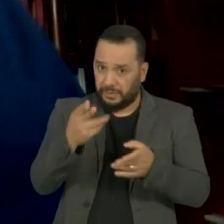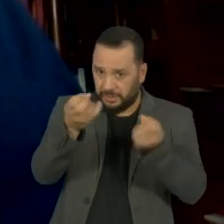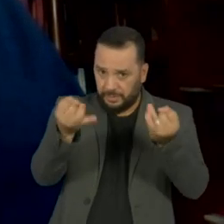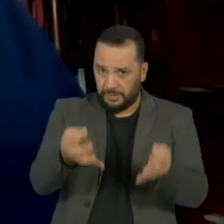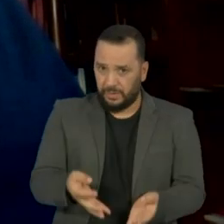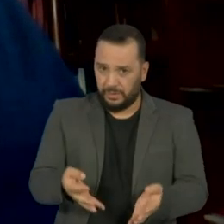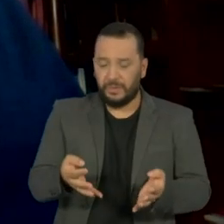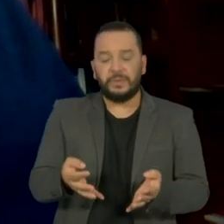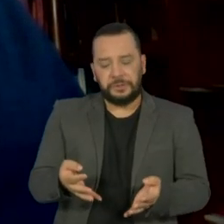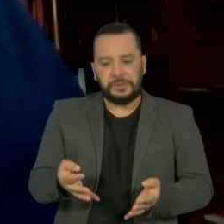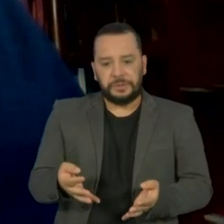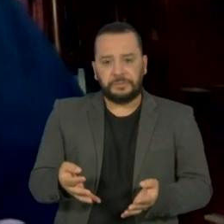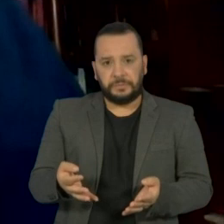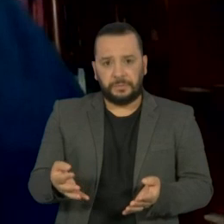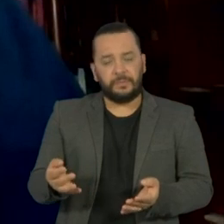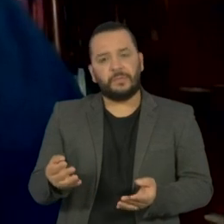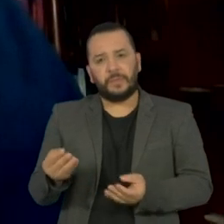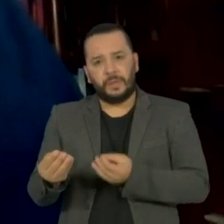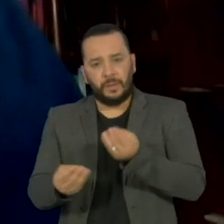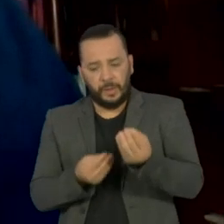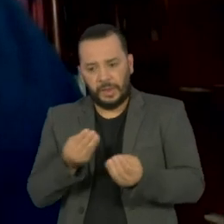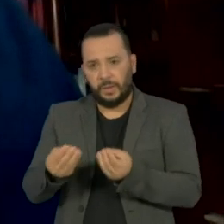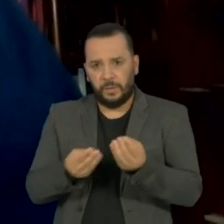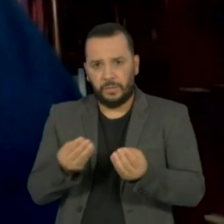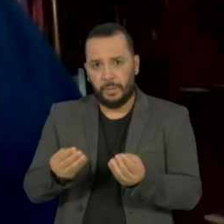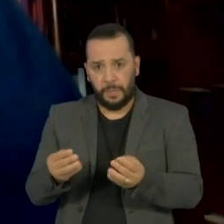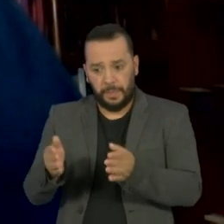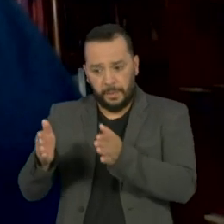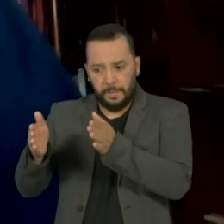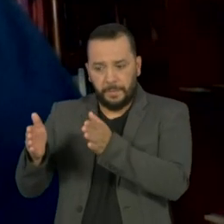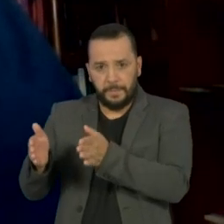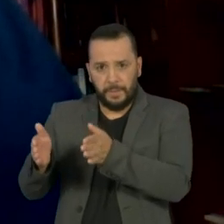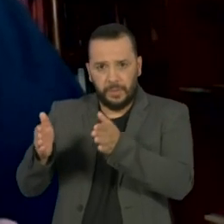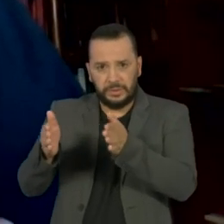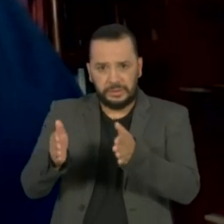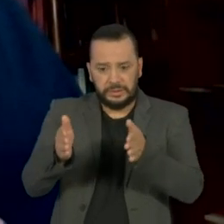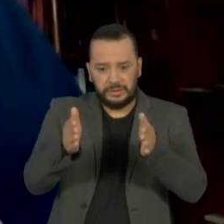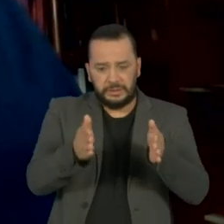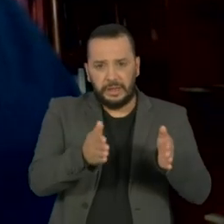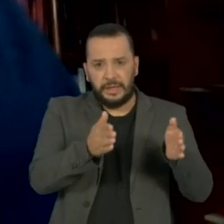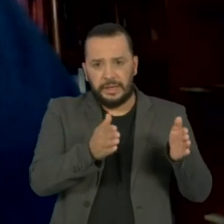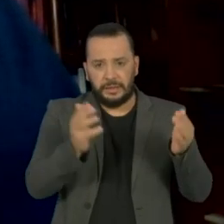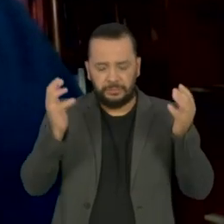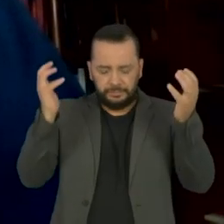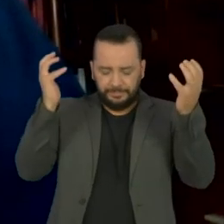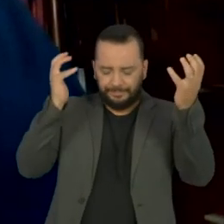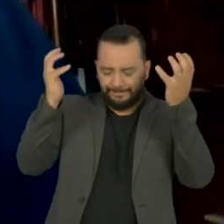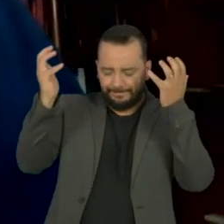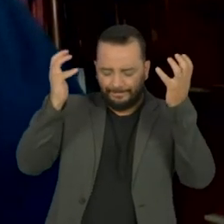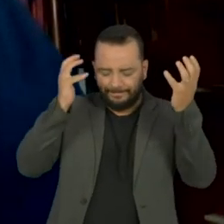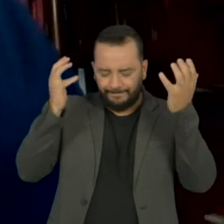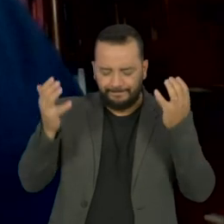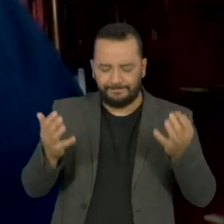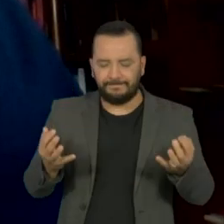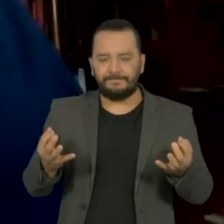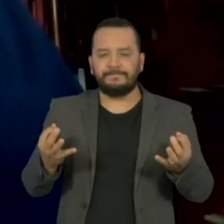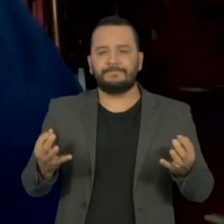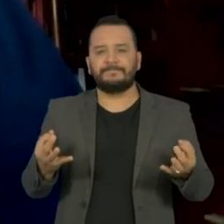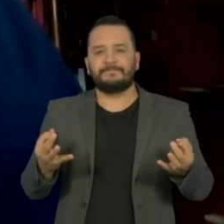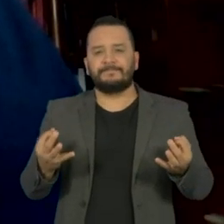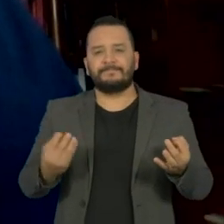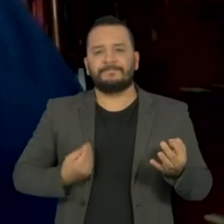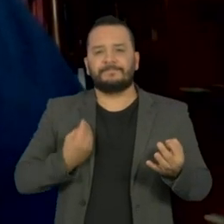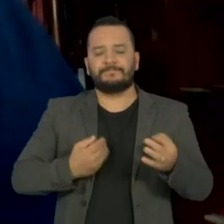um dos nossos processos de recomposição psíquica e de estabilização para situações de crise